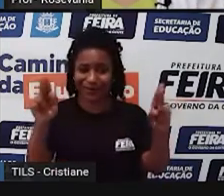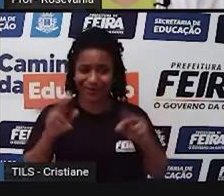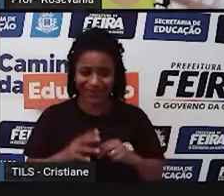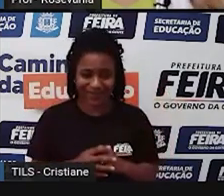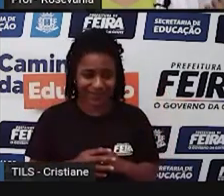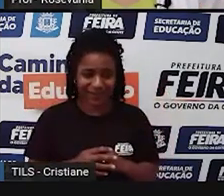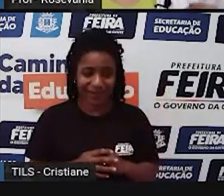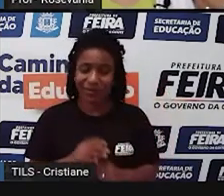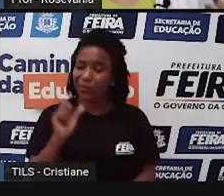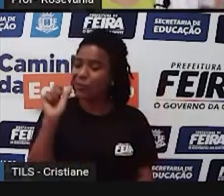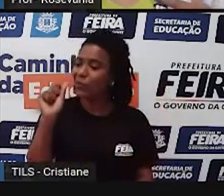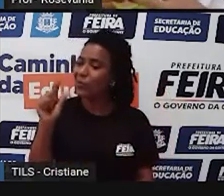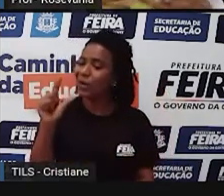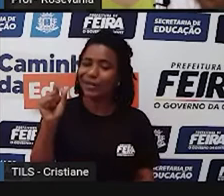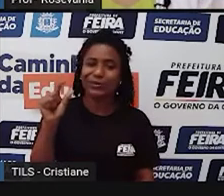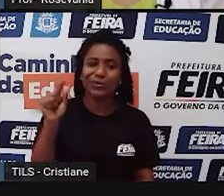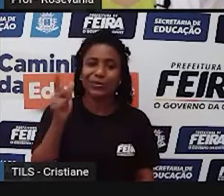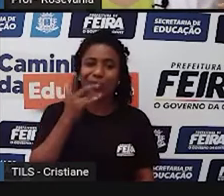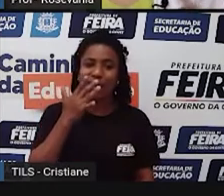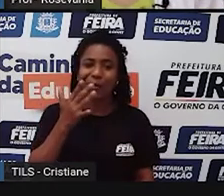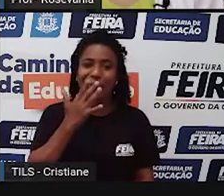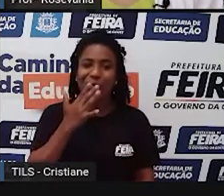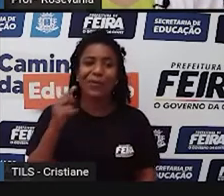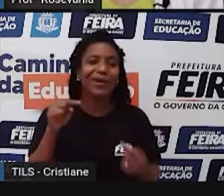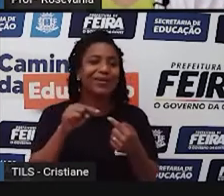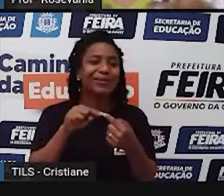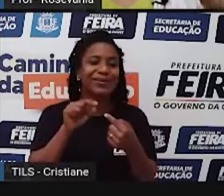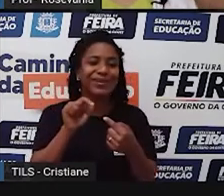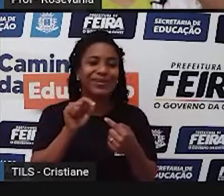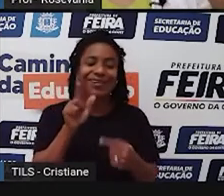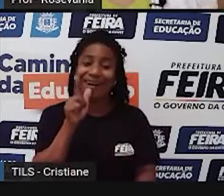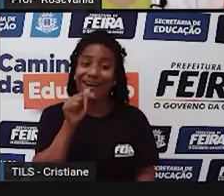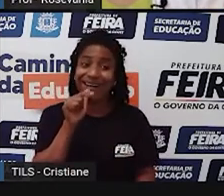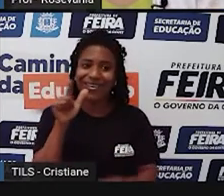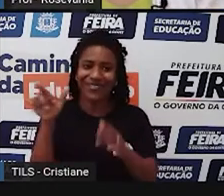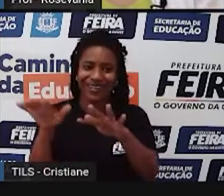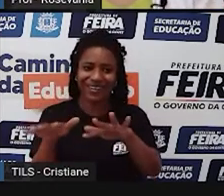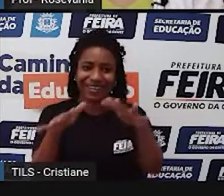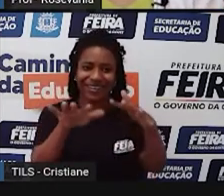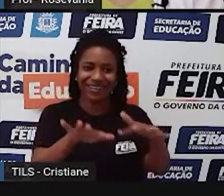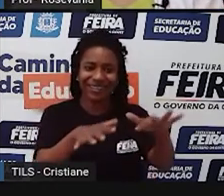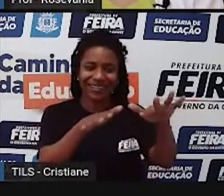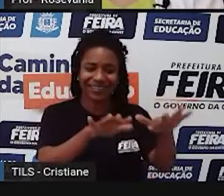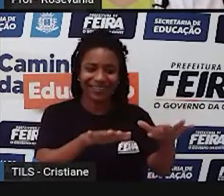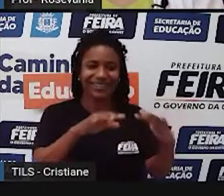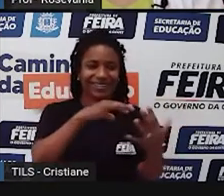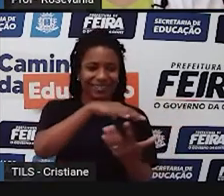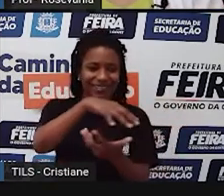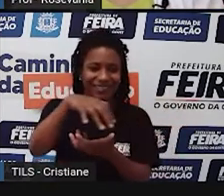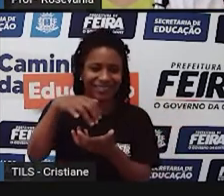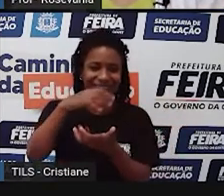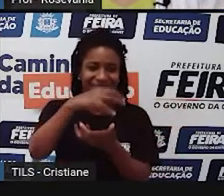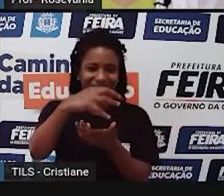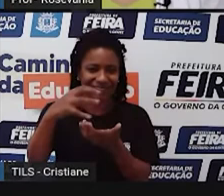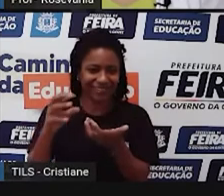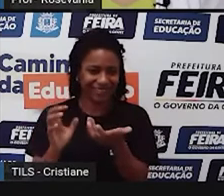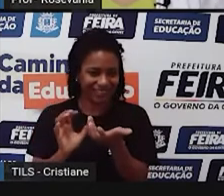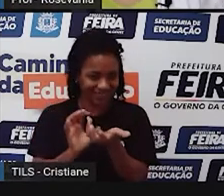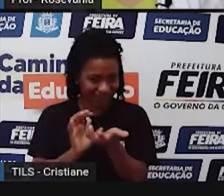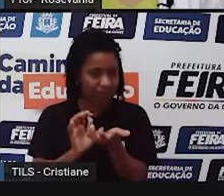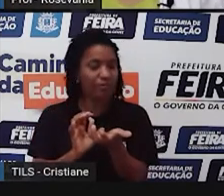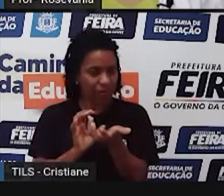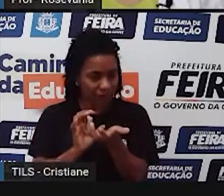exemplo, né, para representar elementos referentes à água é exatamente igual em todos os cantos do mundo. A